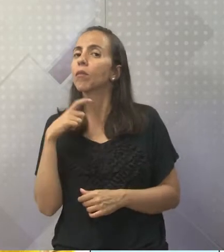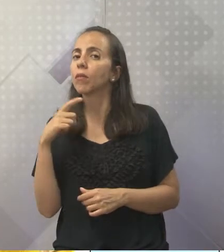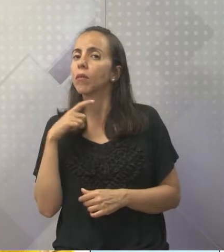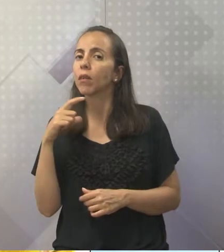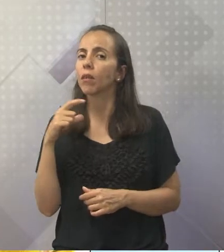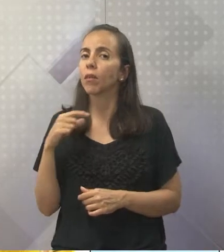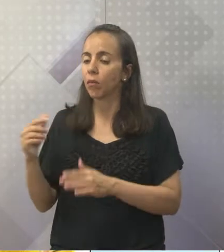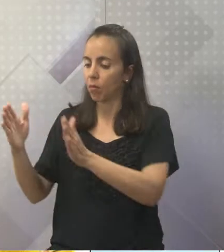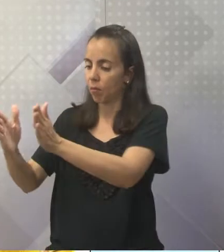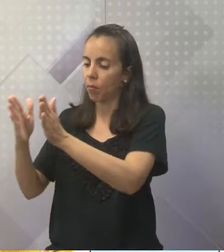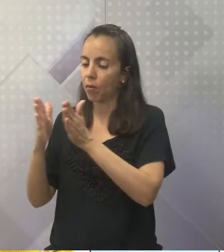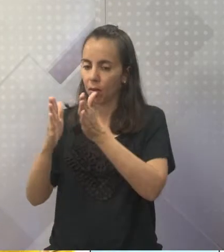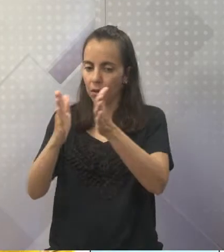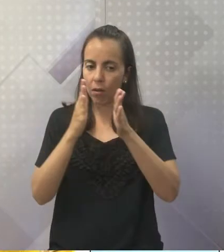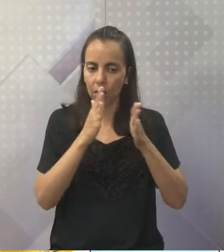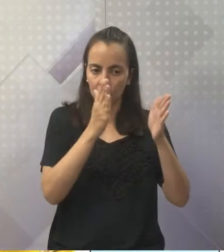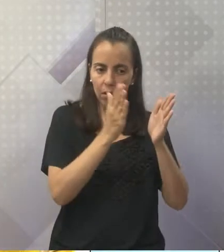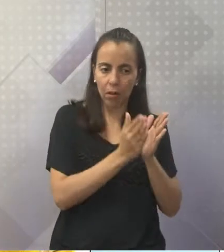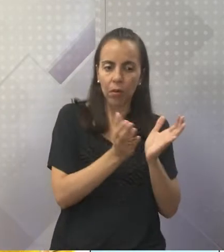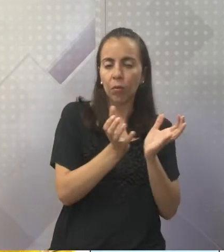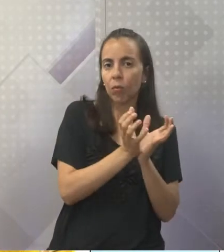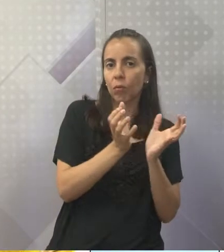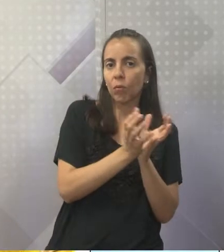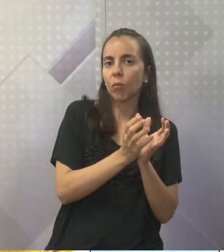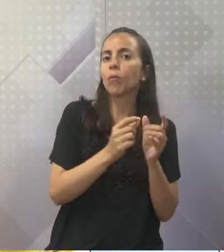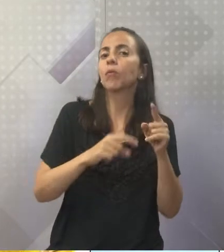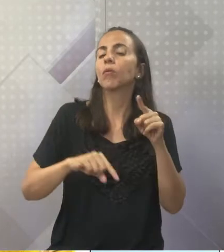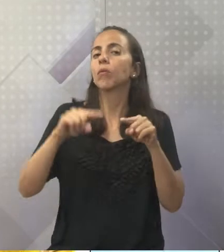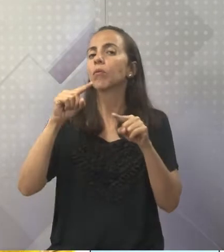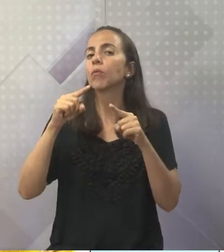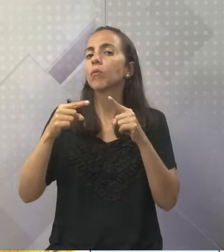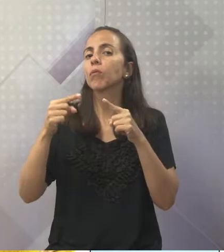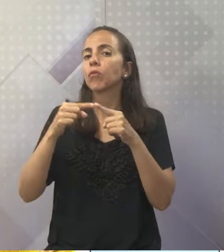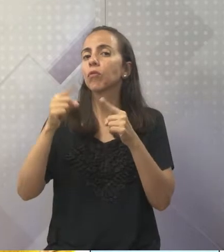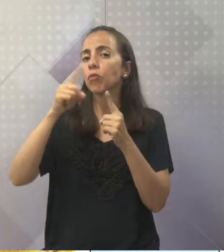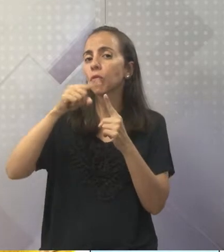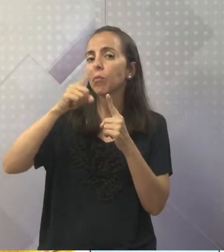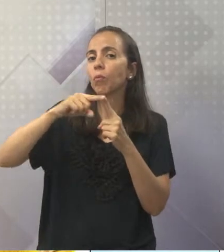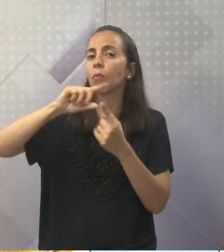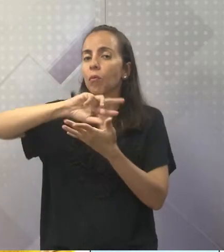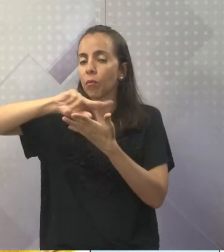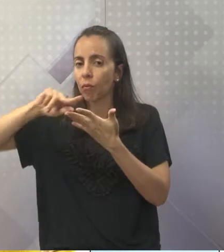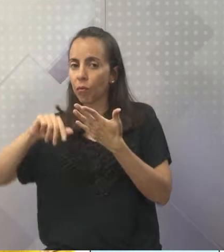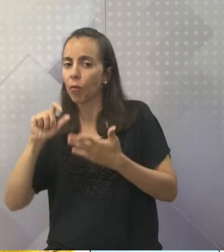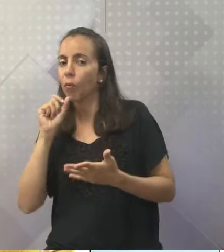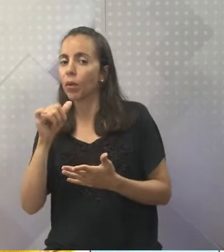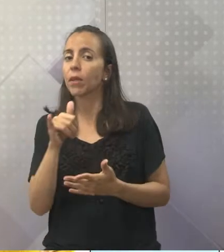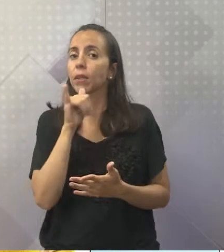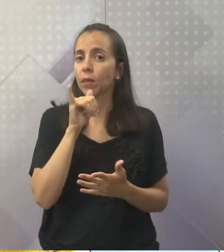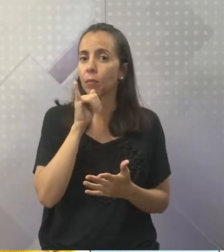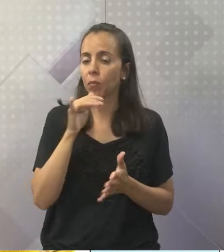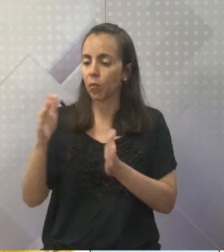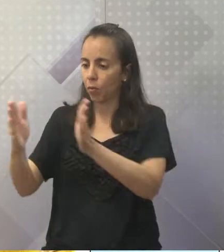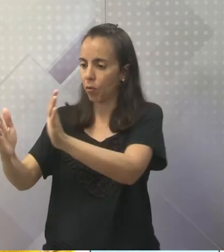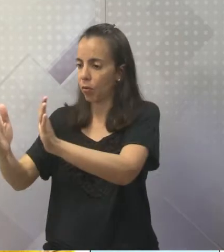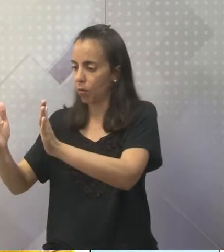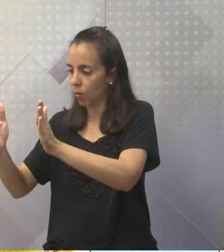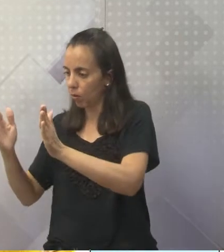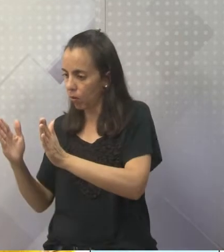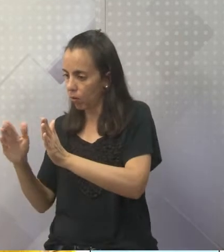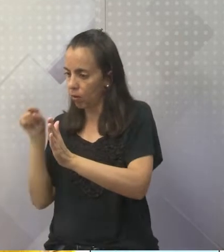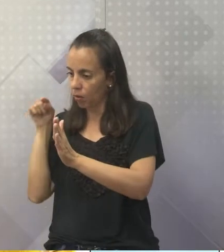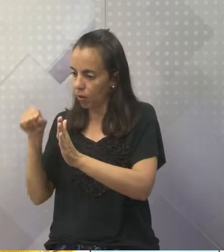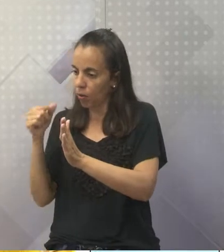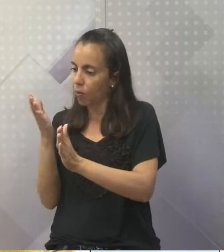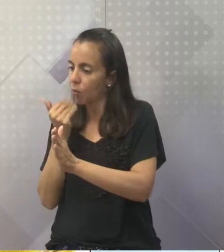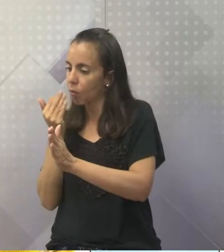produtos, o que a gente teria? A gente teria, logicamente, a sessão, a parte de alimentos, a parte de